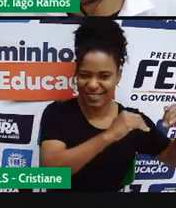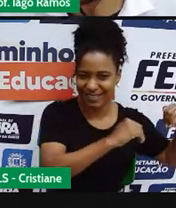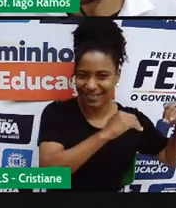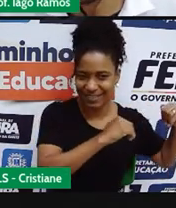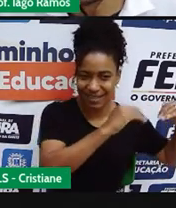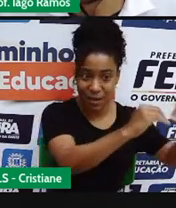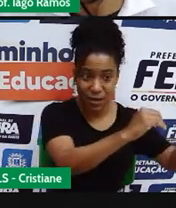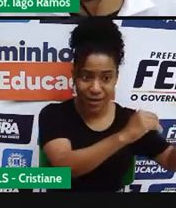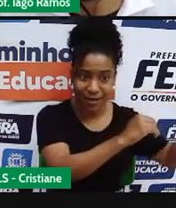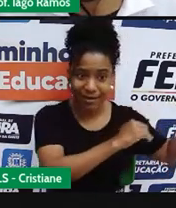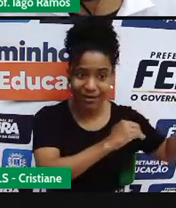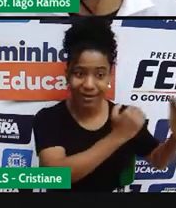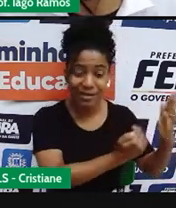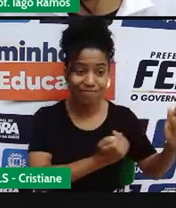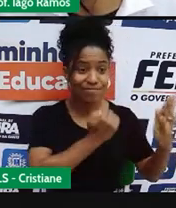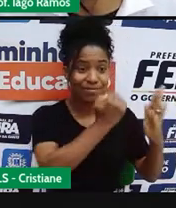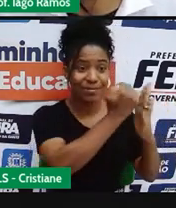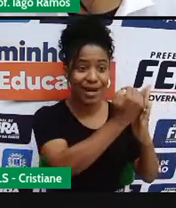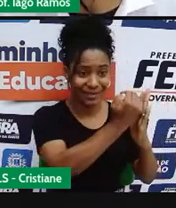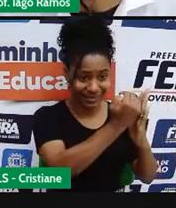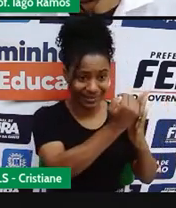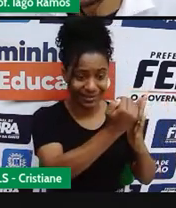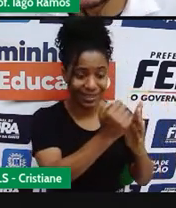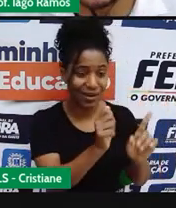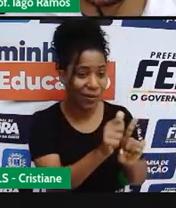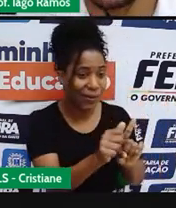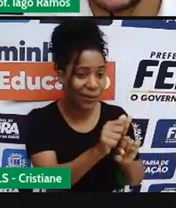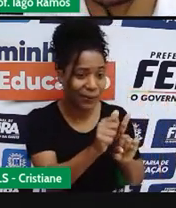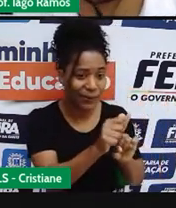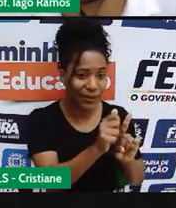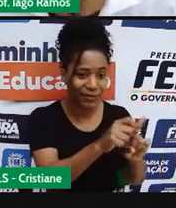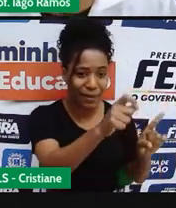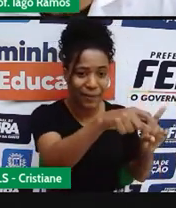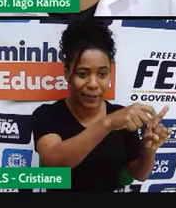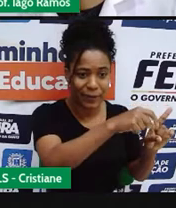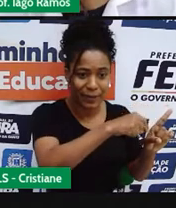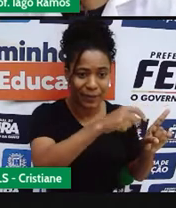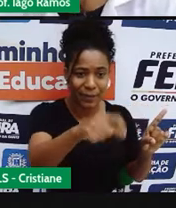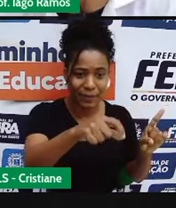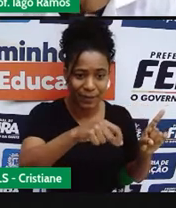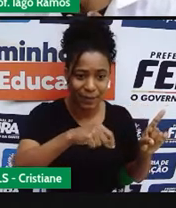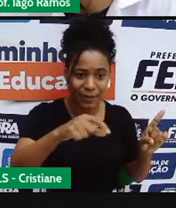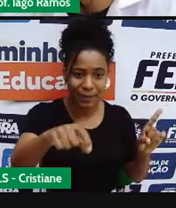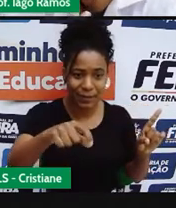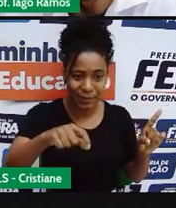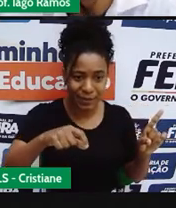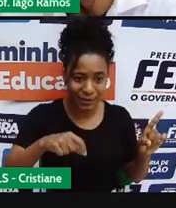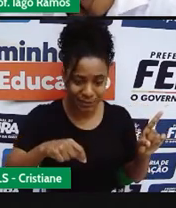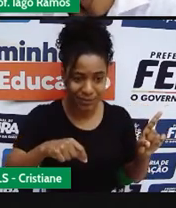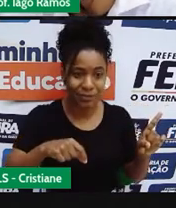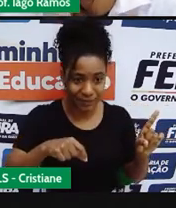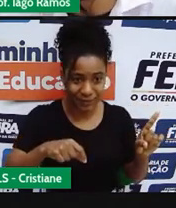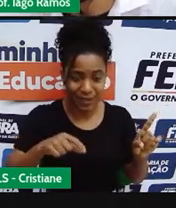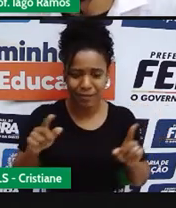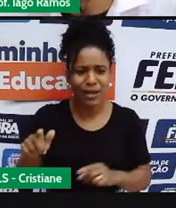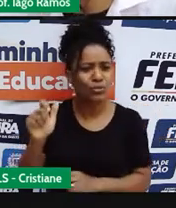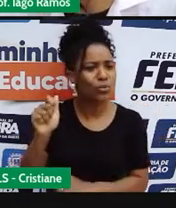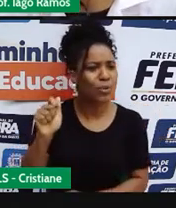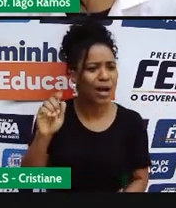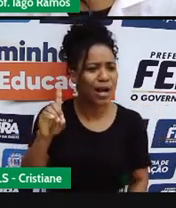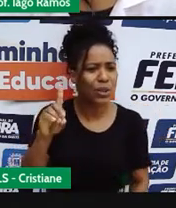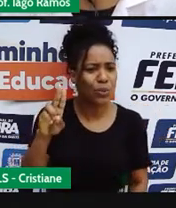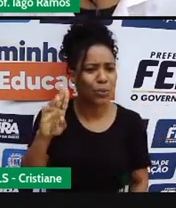Correto? E se eu vou plantar mais milho, o que é que vai acontecer com a quantidade de adubo